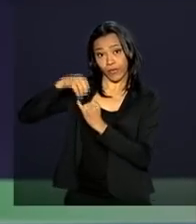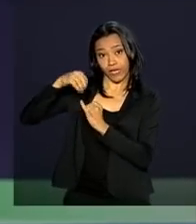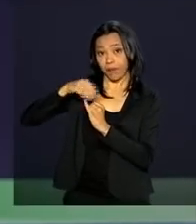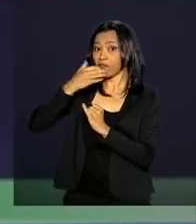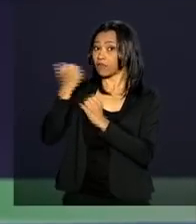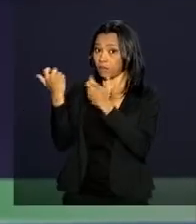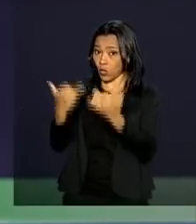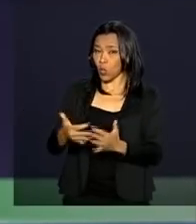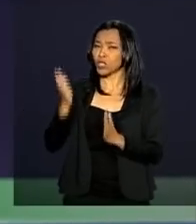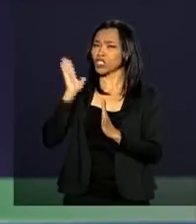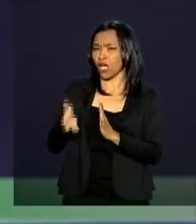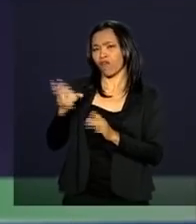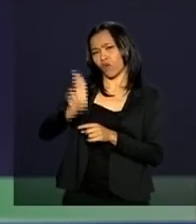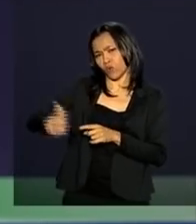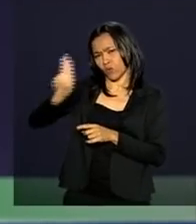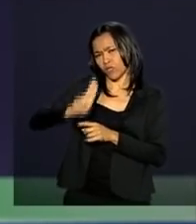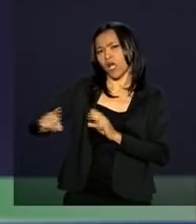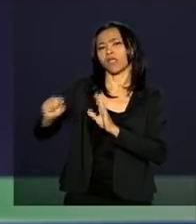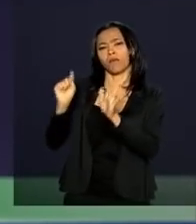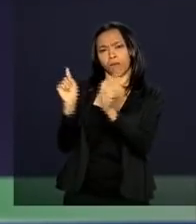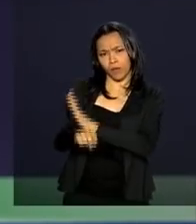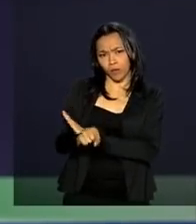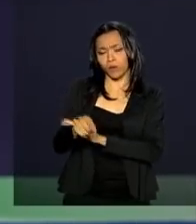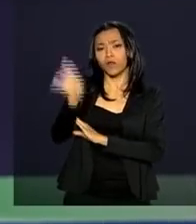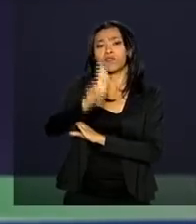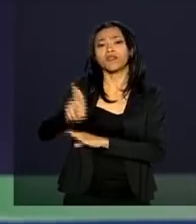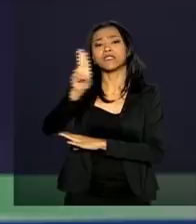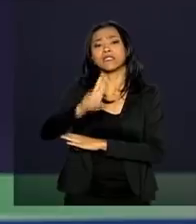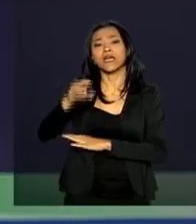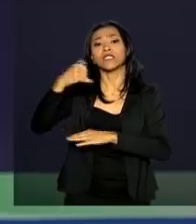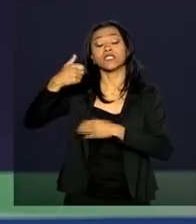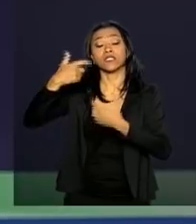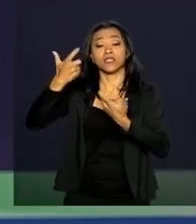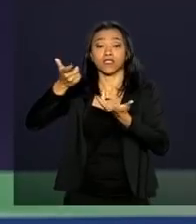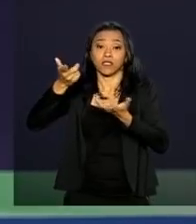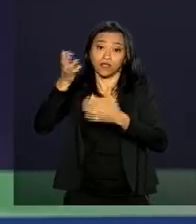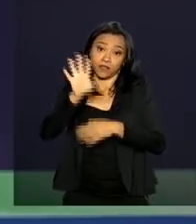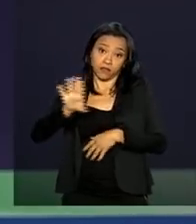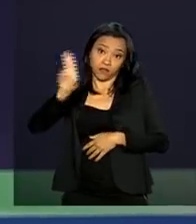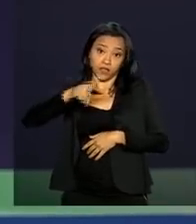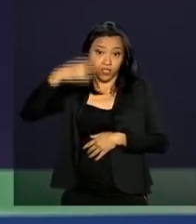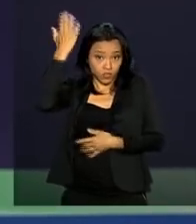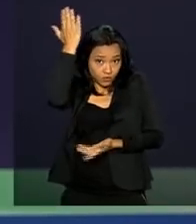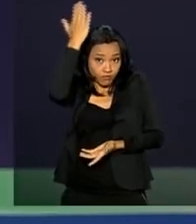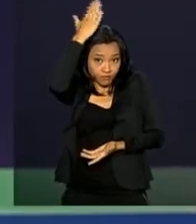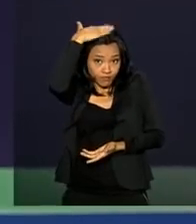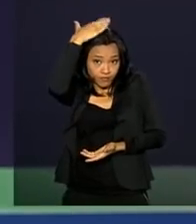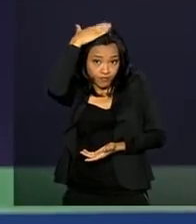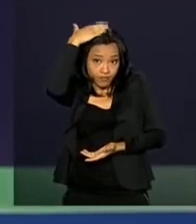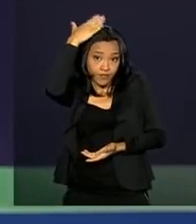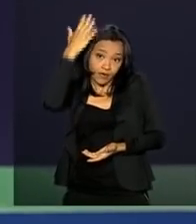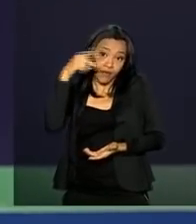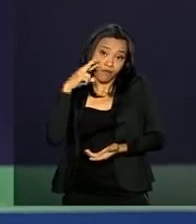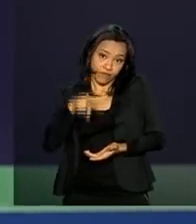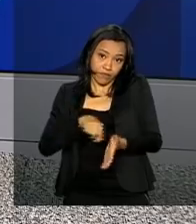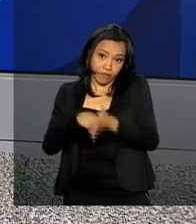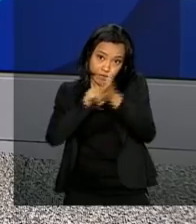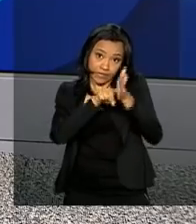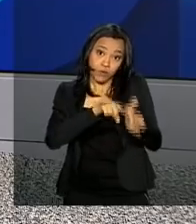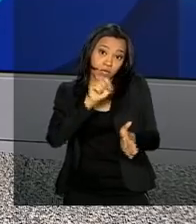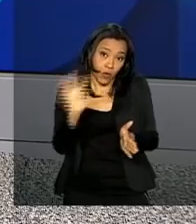vestibular da Universidade Federal do Paraná. O Ministério da Educação instaurou sindicância para apurar o caso.